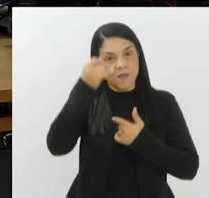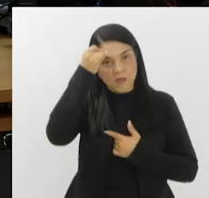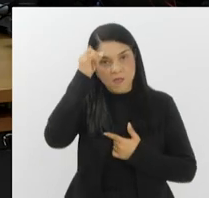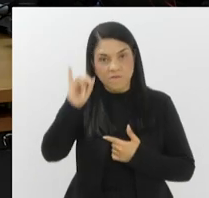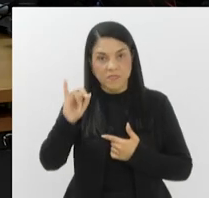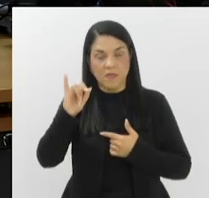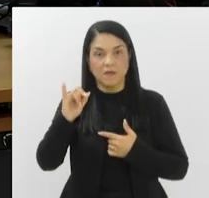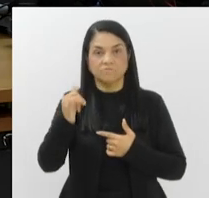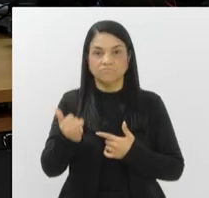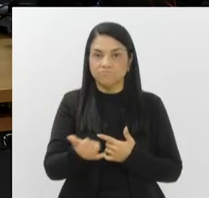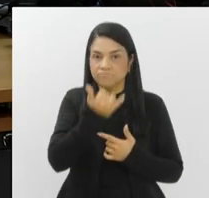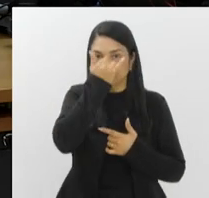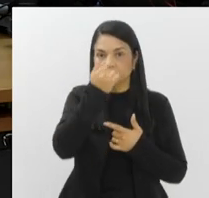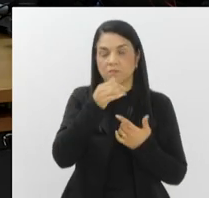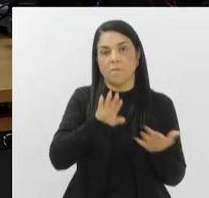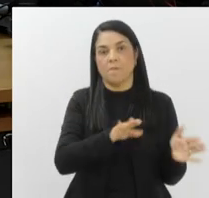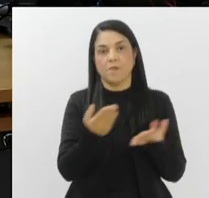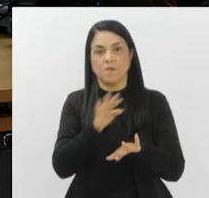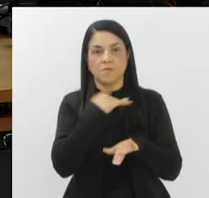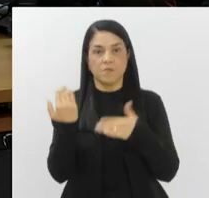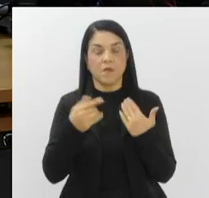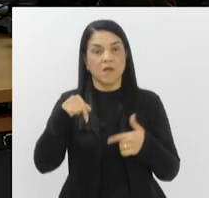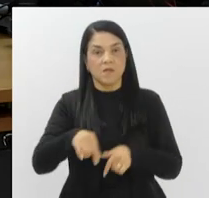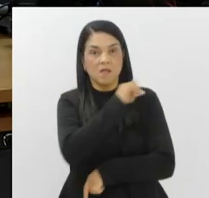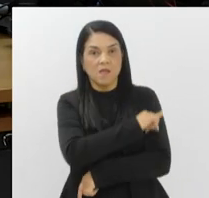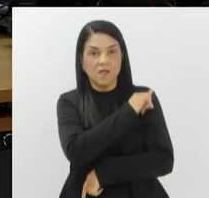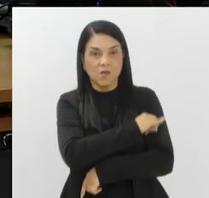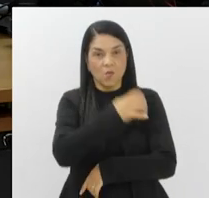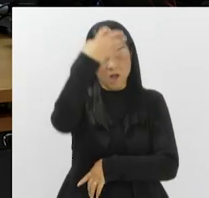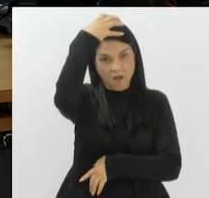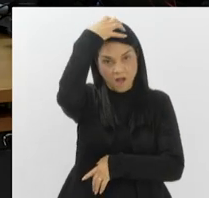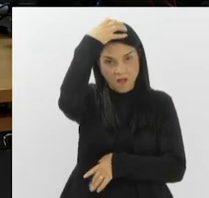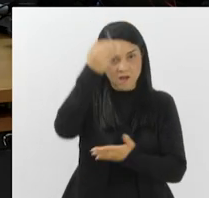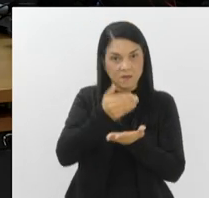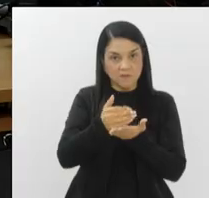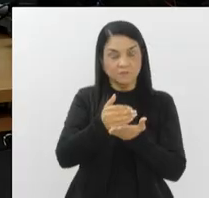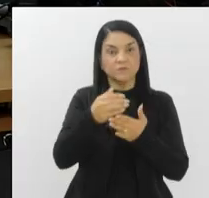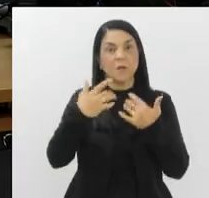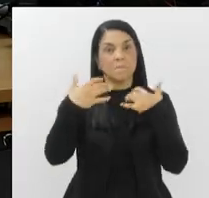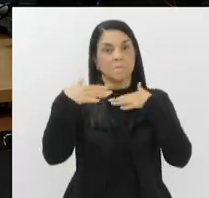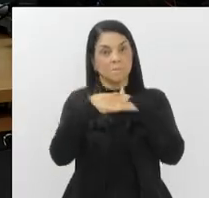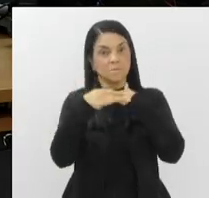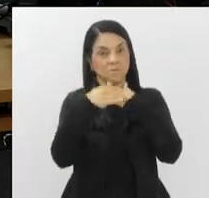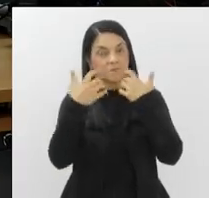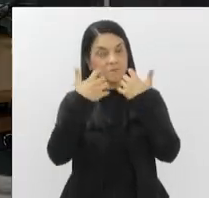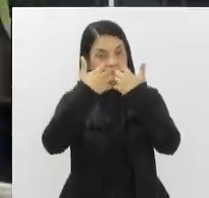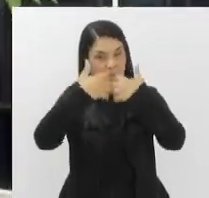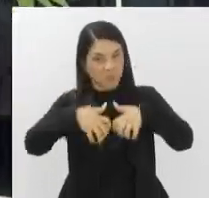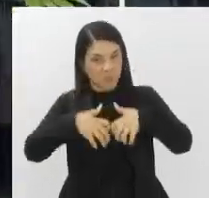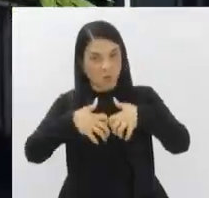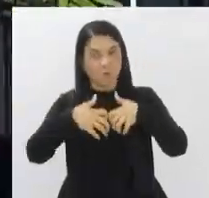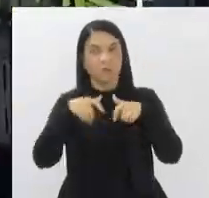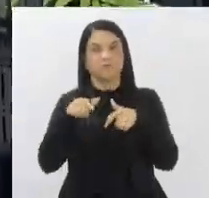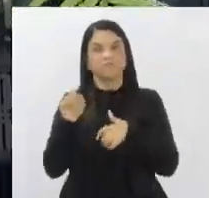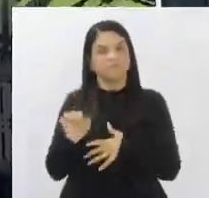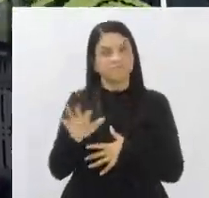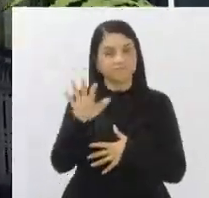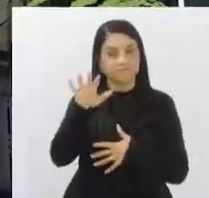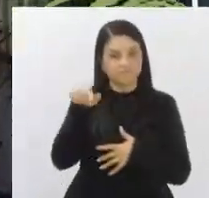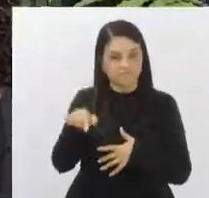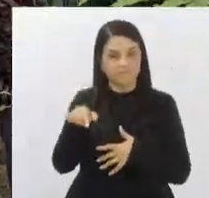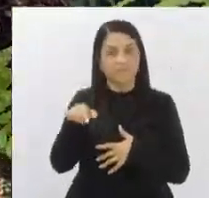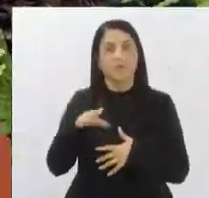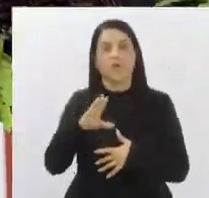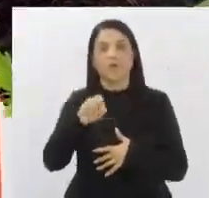os primeiros testes aconteceram em Angra, na Costa Verde, e também em Petrópolis, na região serrana. Em Angra dos Reis, os